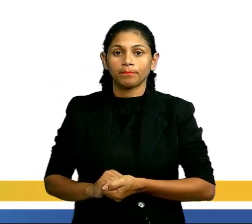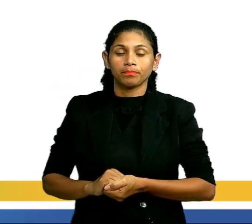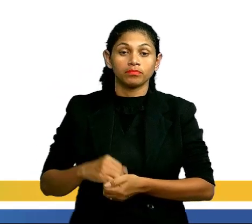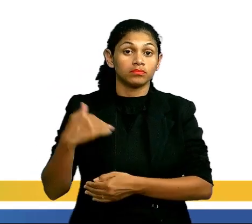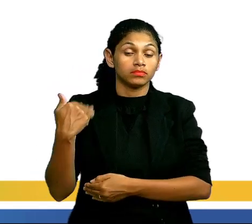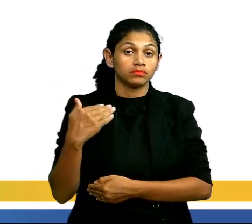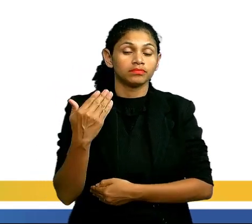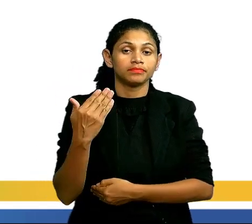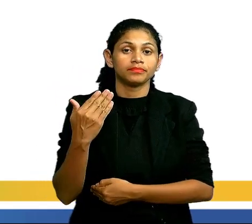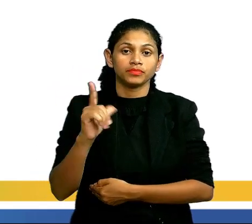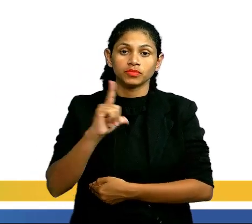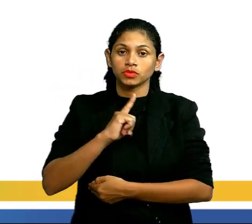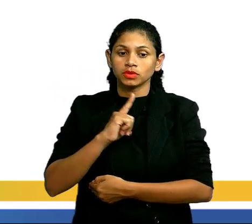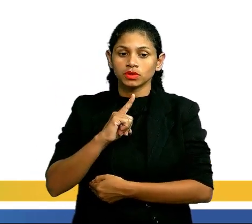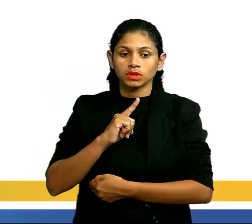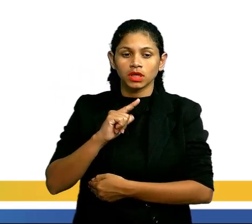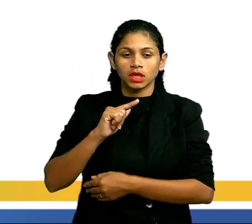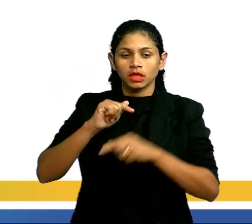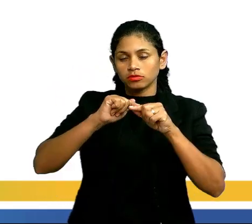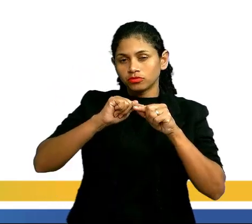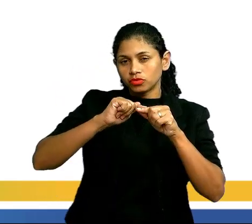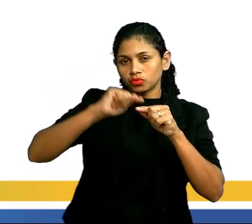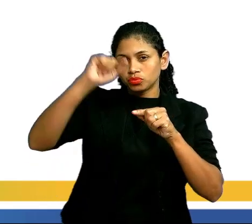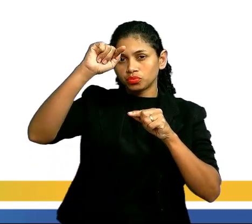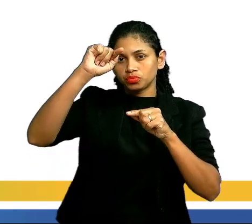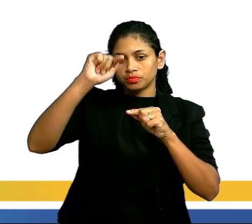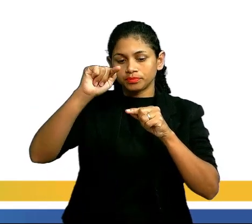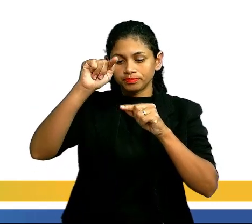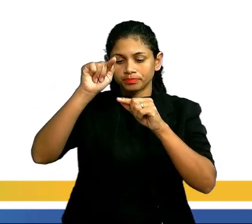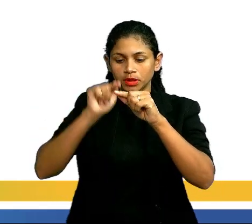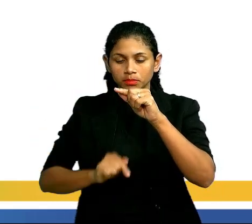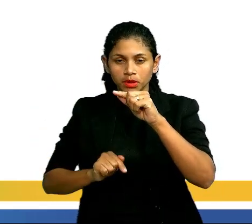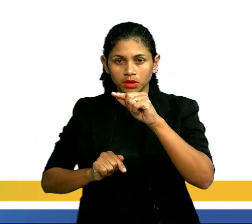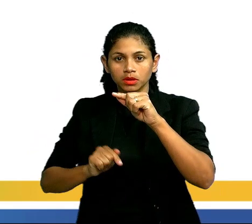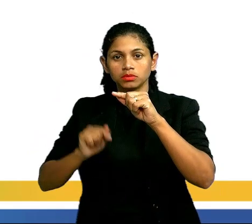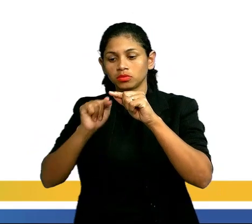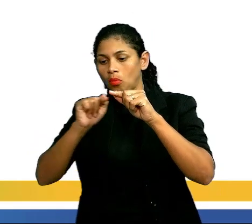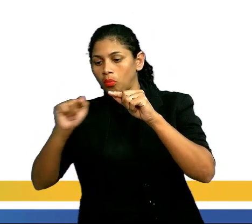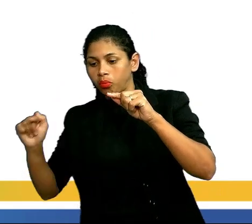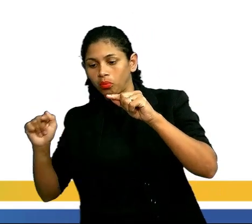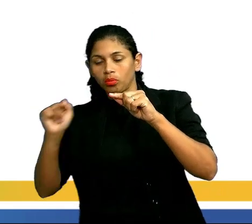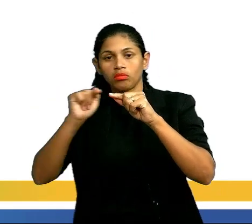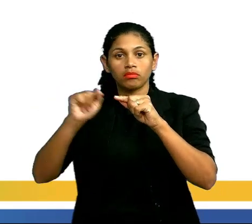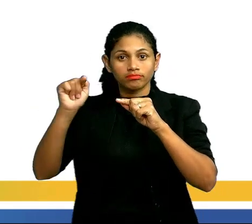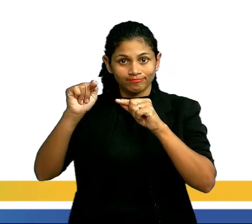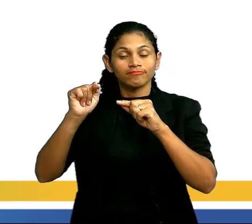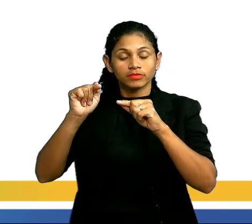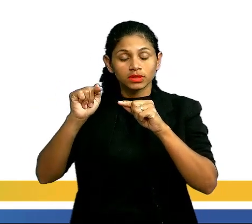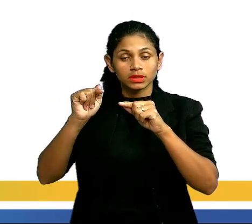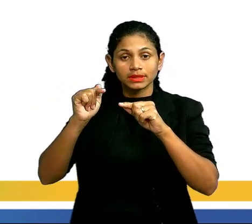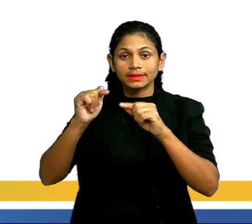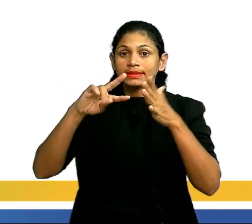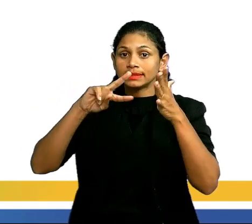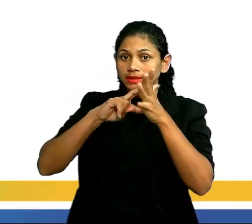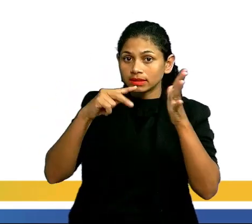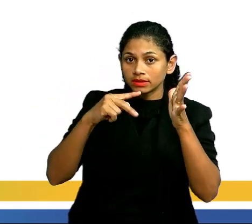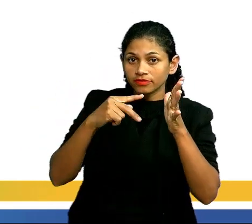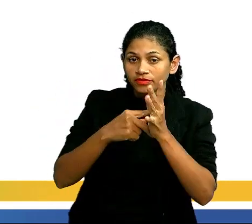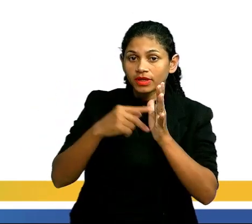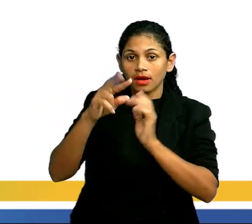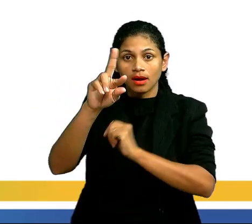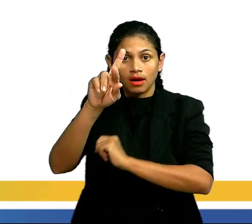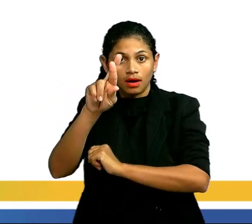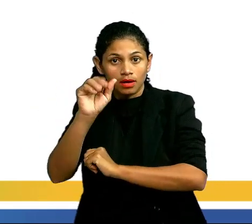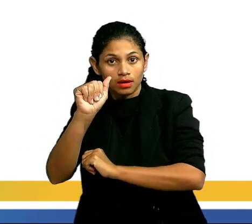quando a cadeia tem esses traços, essas perninhas para cima, para baixo, e isso configura a ramificação. Mas isso não é